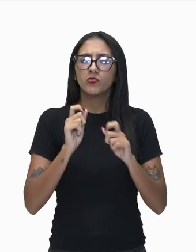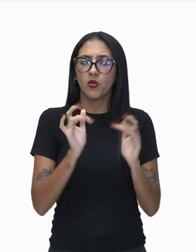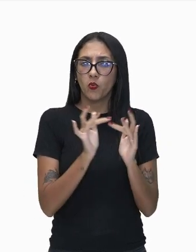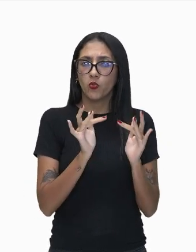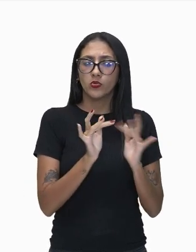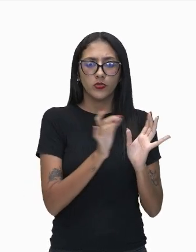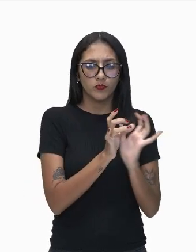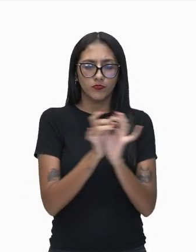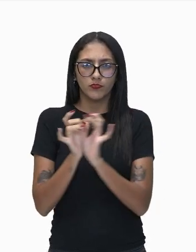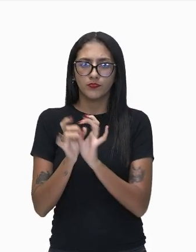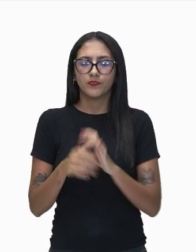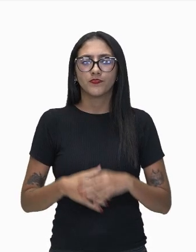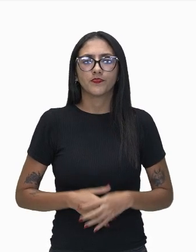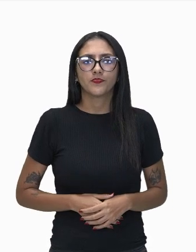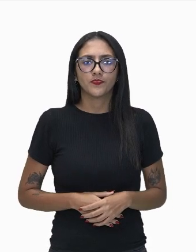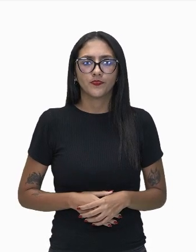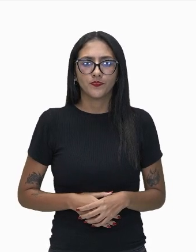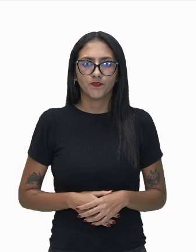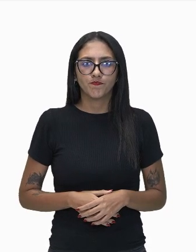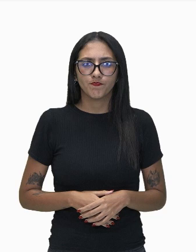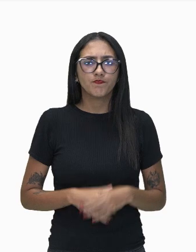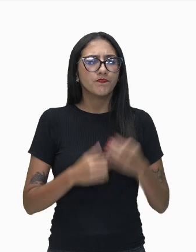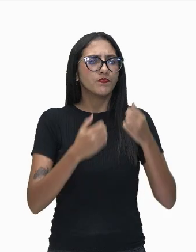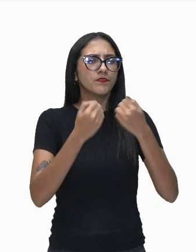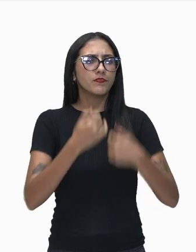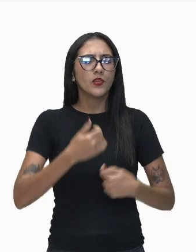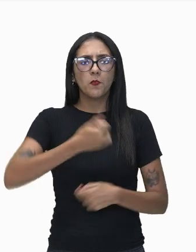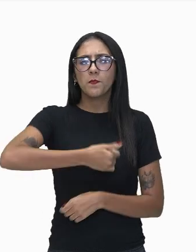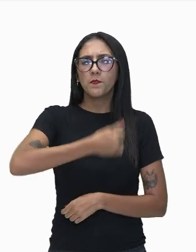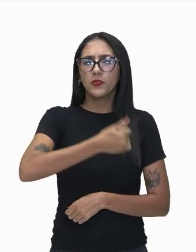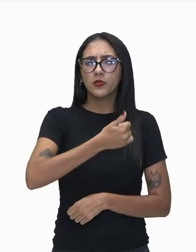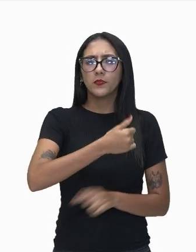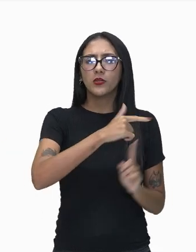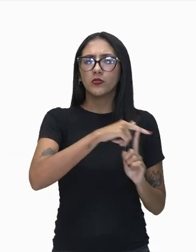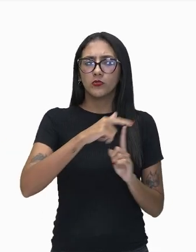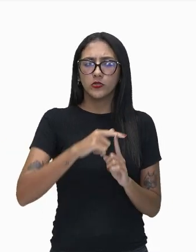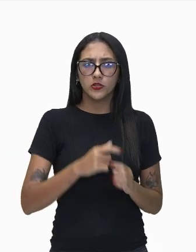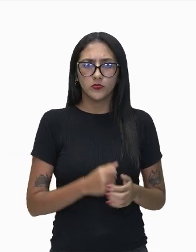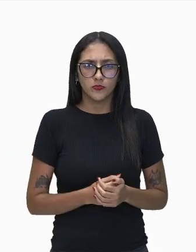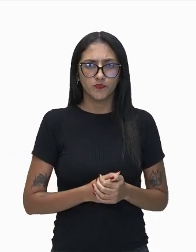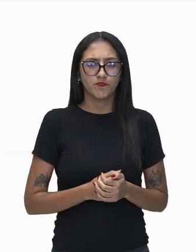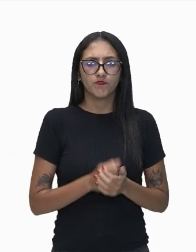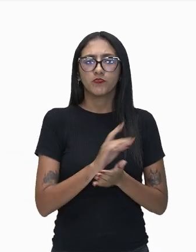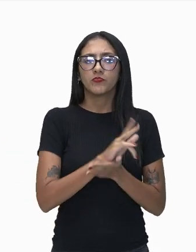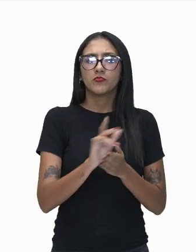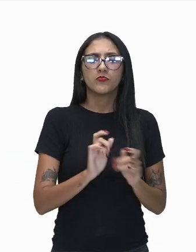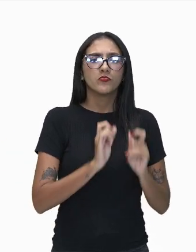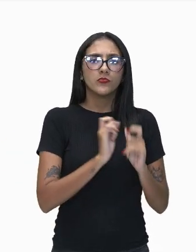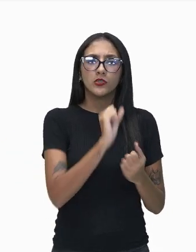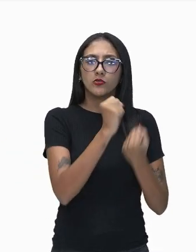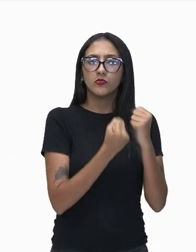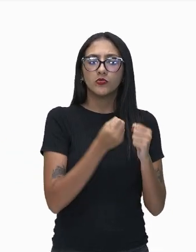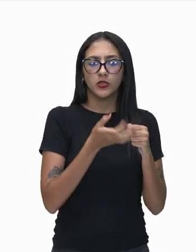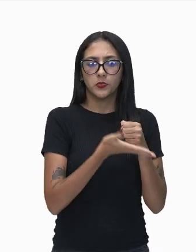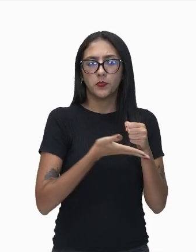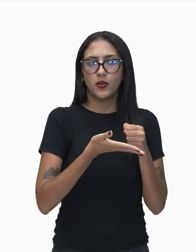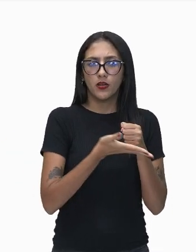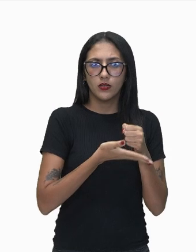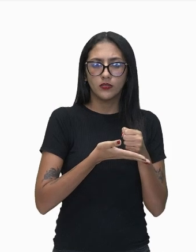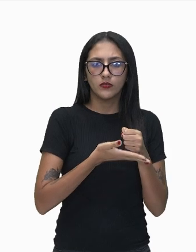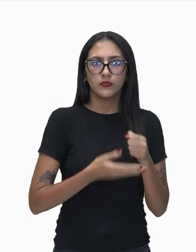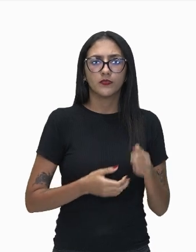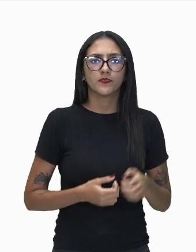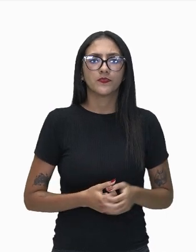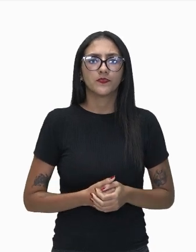Vamos falar um pouquinho sobre o primeiro tipo de indústria aí. É a indústria, ou são as indústrias de base. E aí,